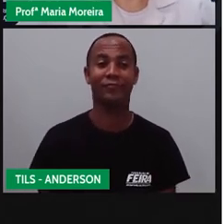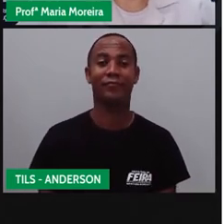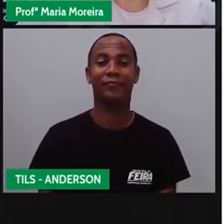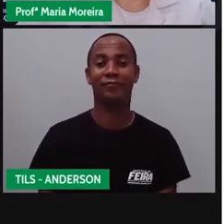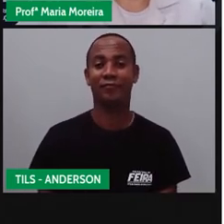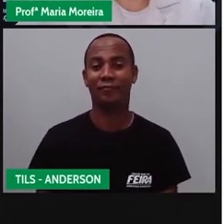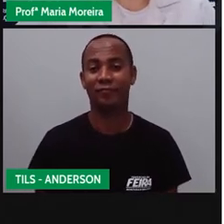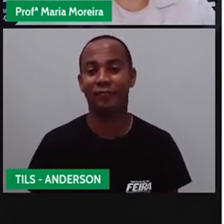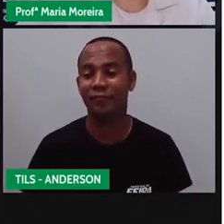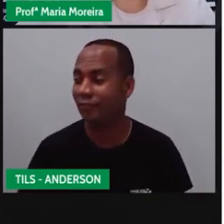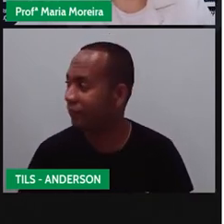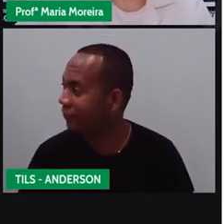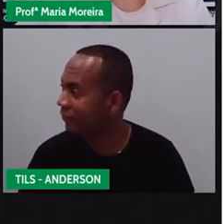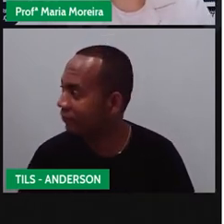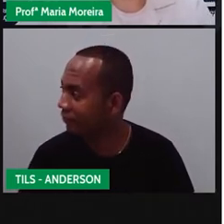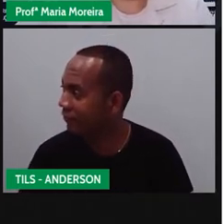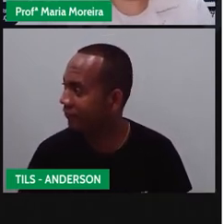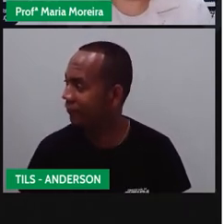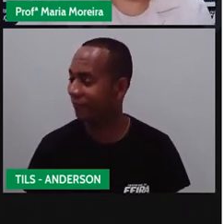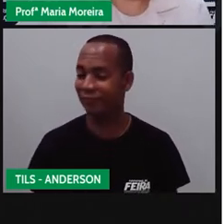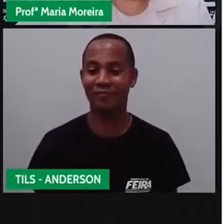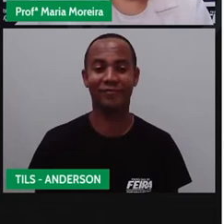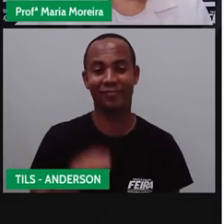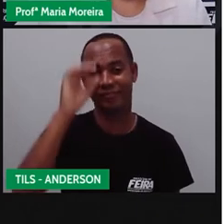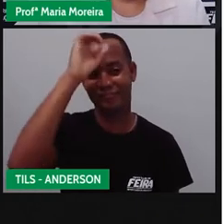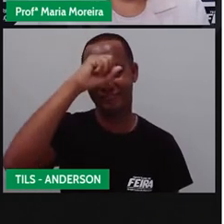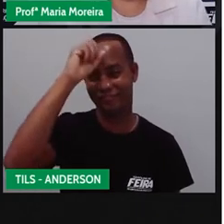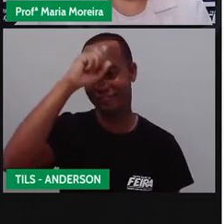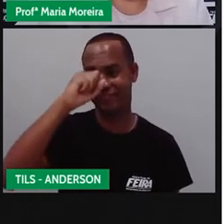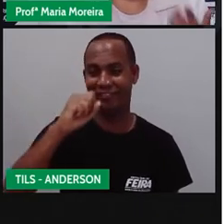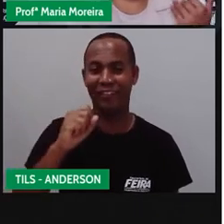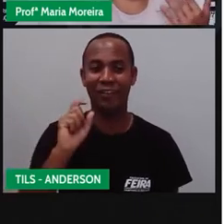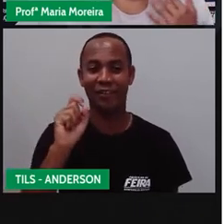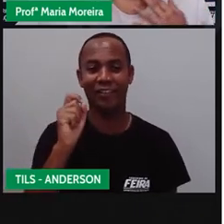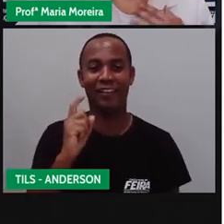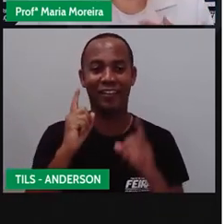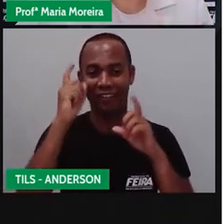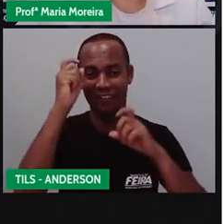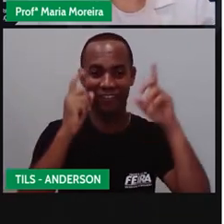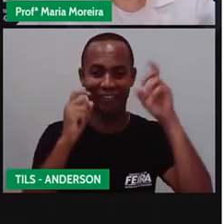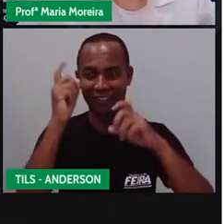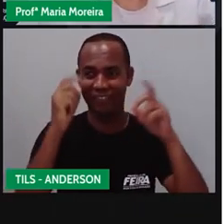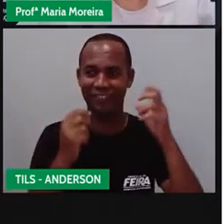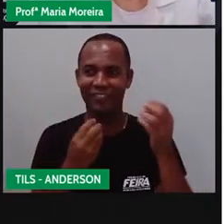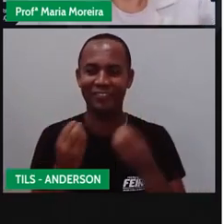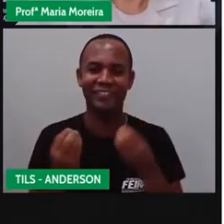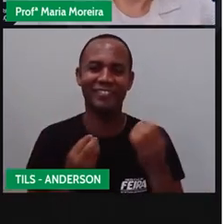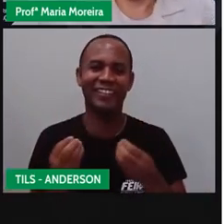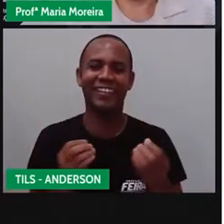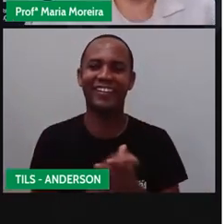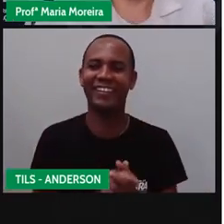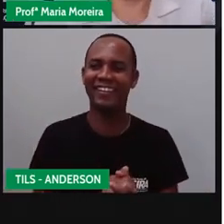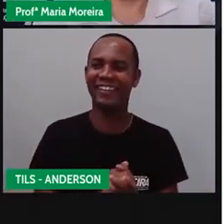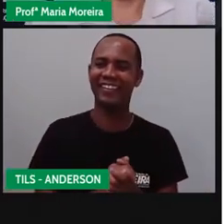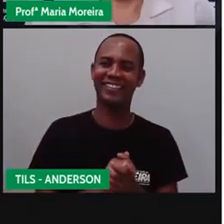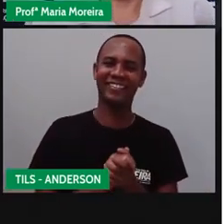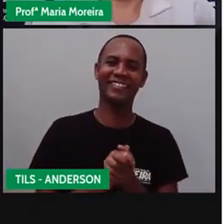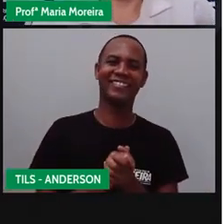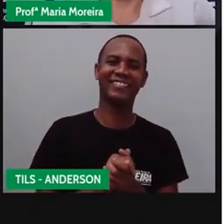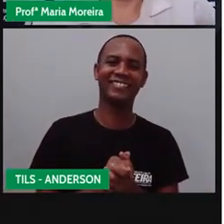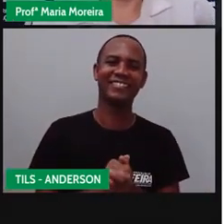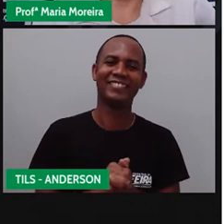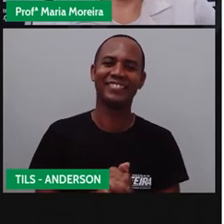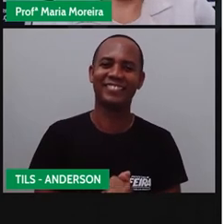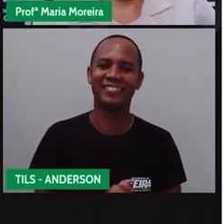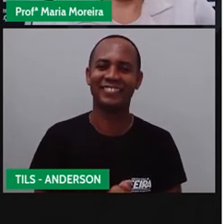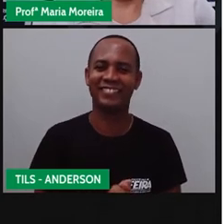Fome aí. Tá vendo que com fome é importante. É pra eu aprender com fome, né? Porque vocês já sabem que a Pró tem uma quedinha com comida. Pois é, vamos lá.